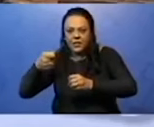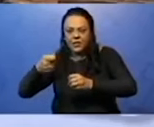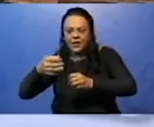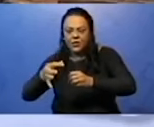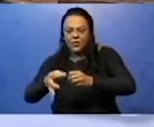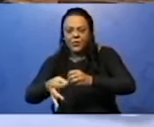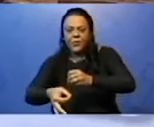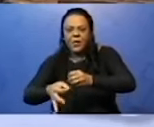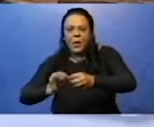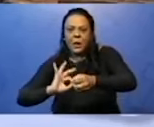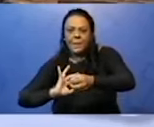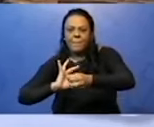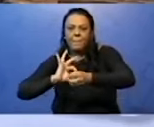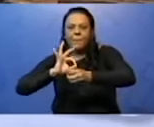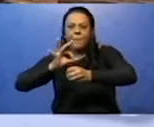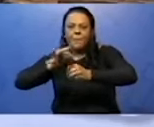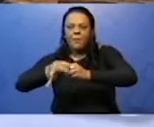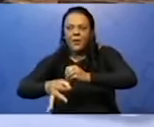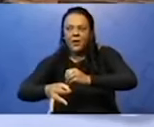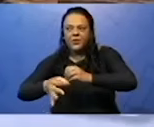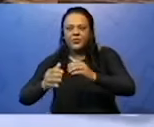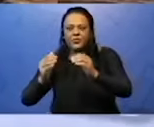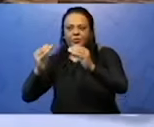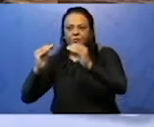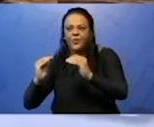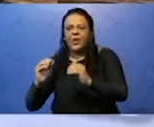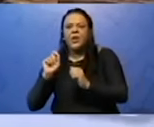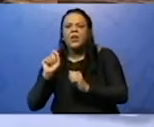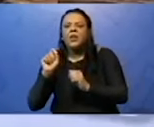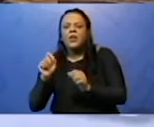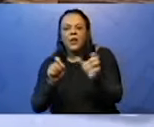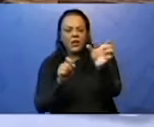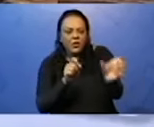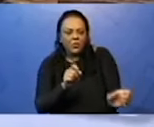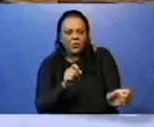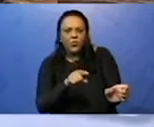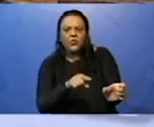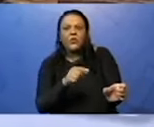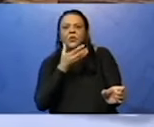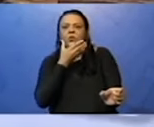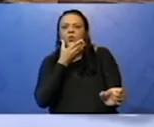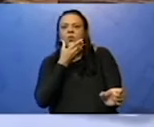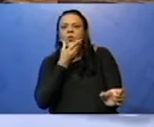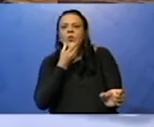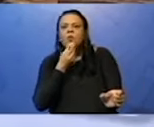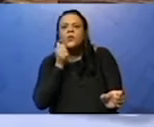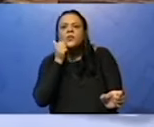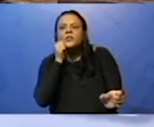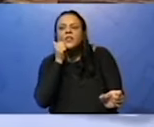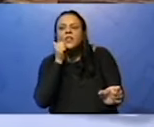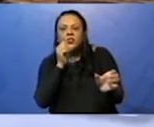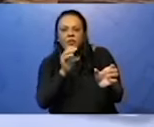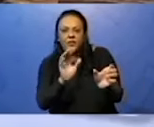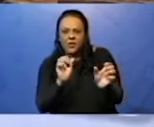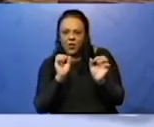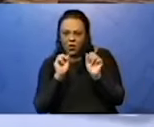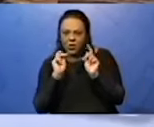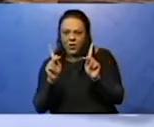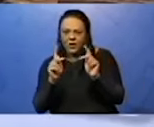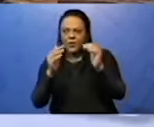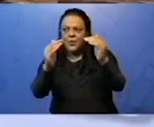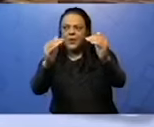segunda frase, olha, rio de 1500 quilômetros é descoberto em Marte. Qual é o meu verbo? Onde ele está?